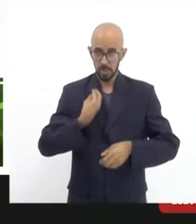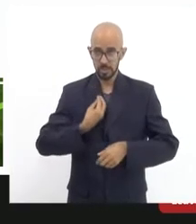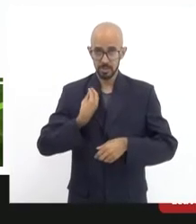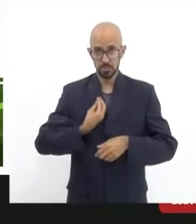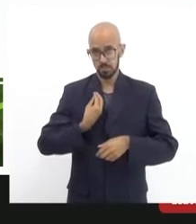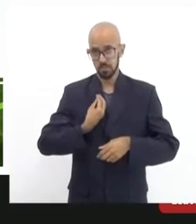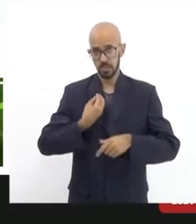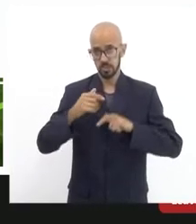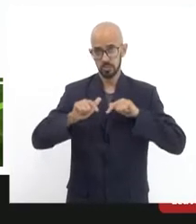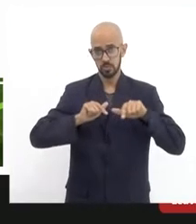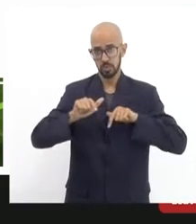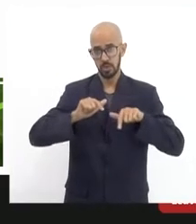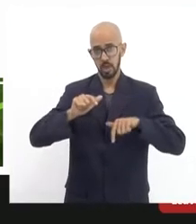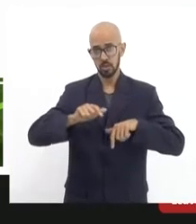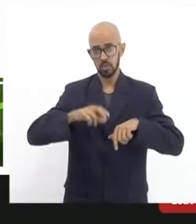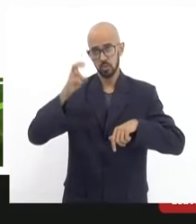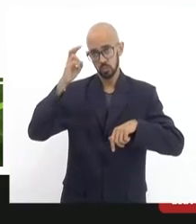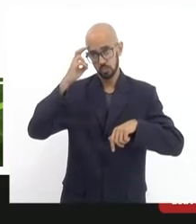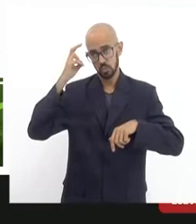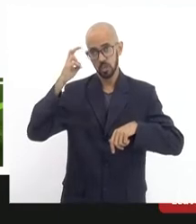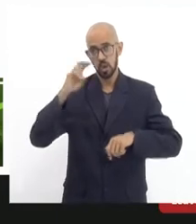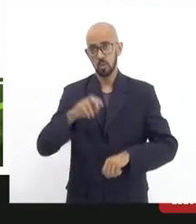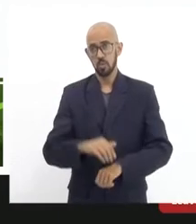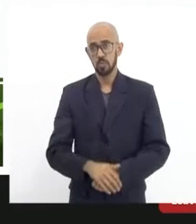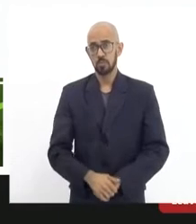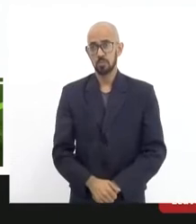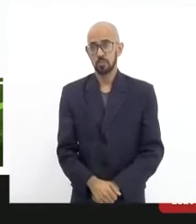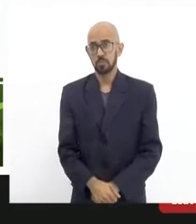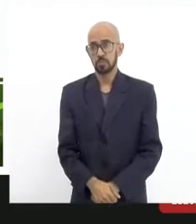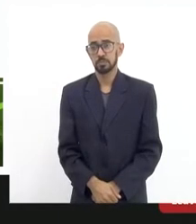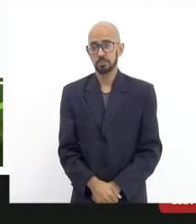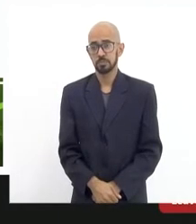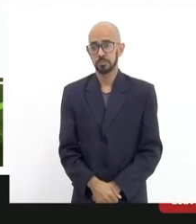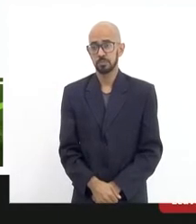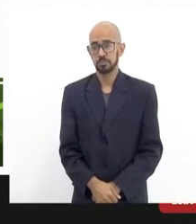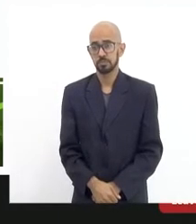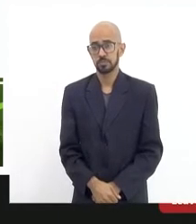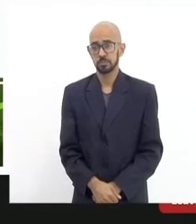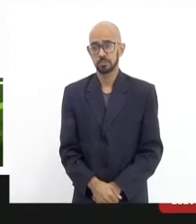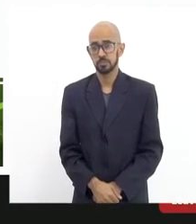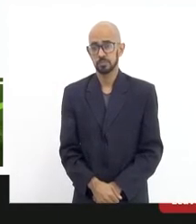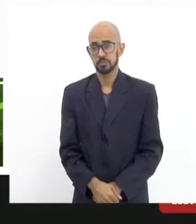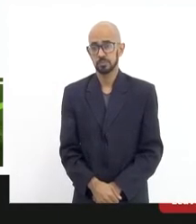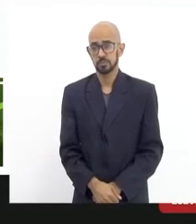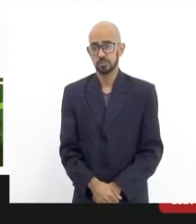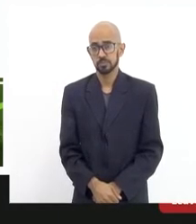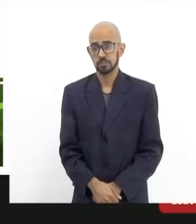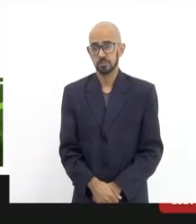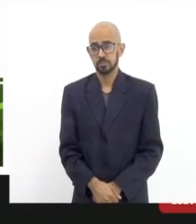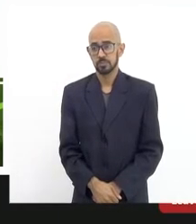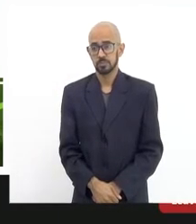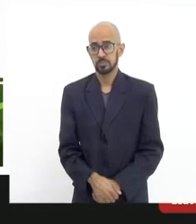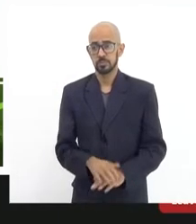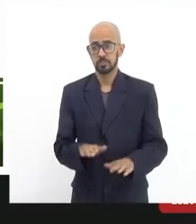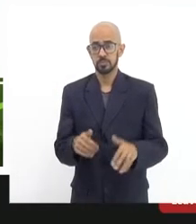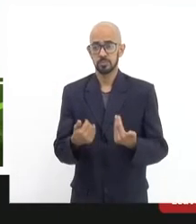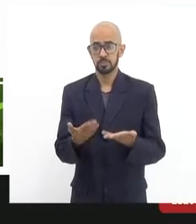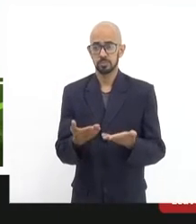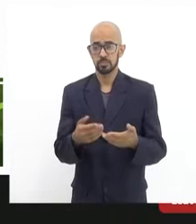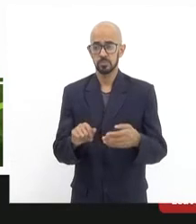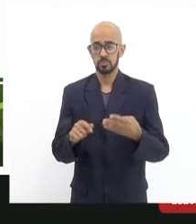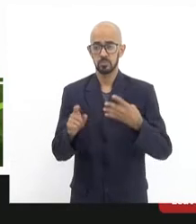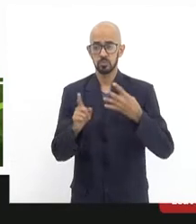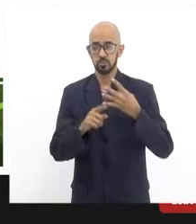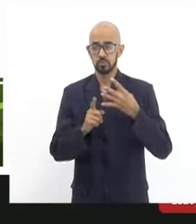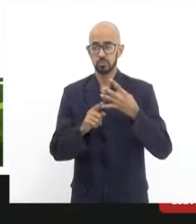culturais do bairro, vamos adiante. Esse é um desfile do céu na terra. Então, o item 4 da